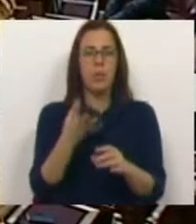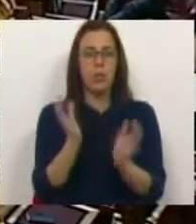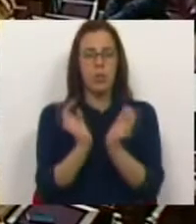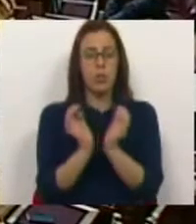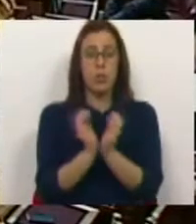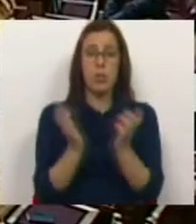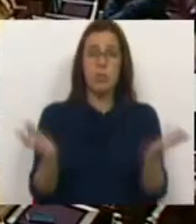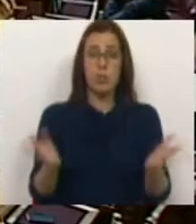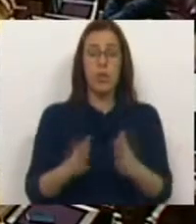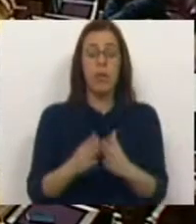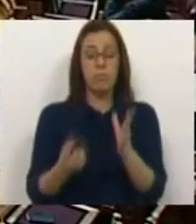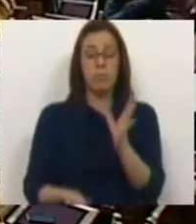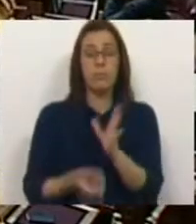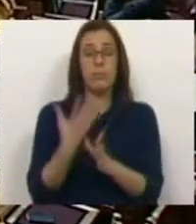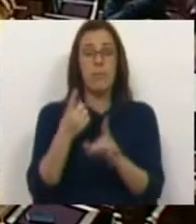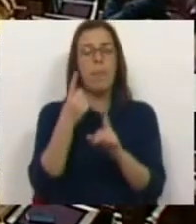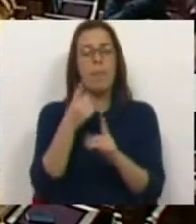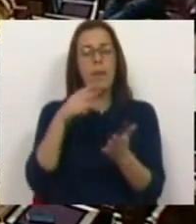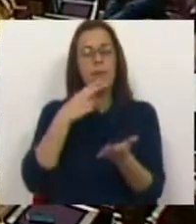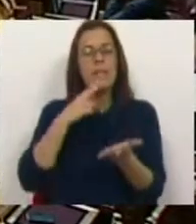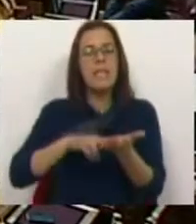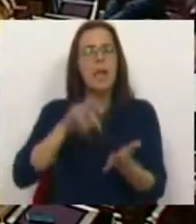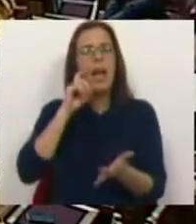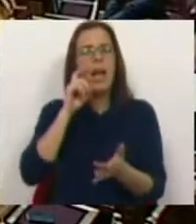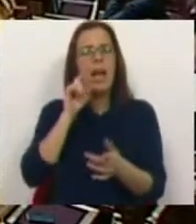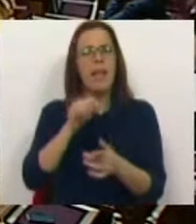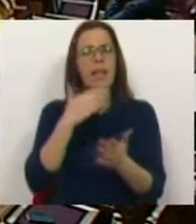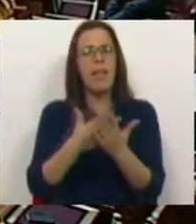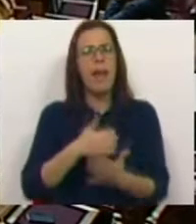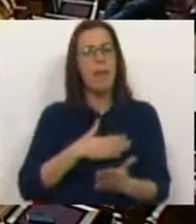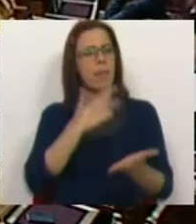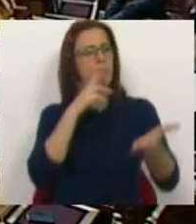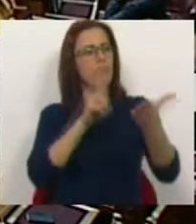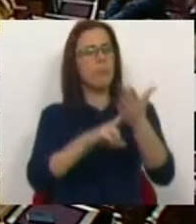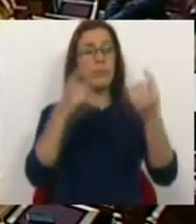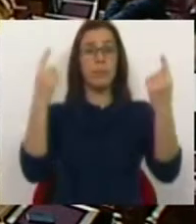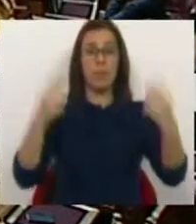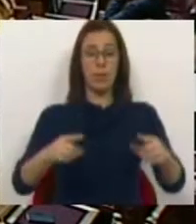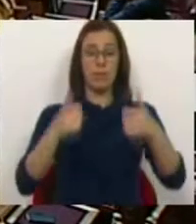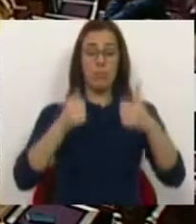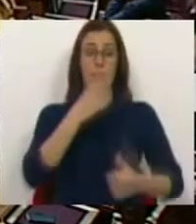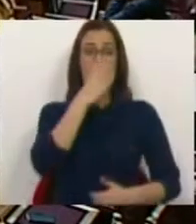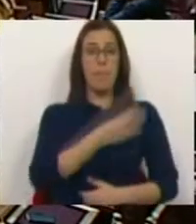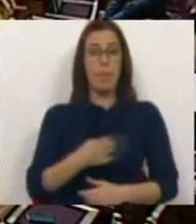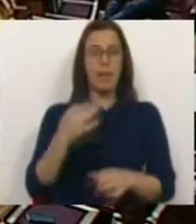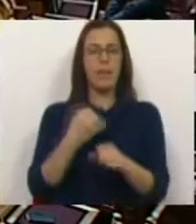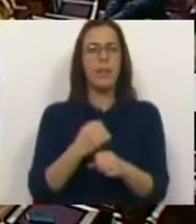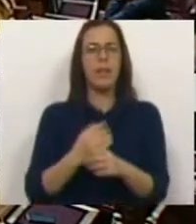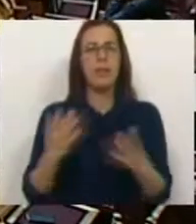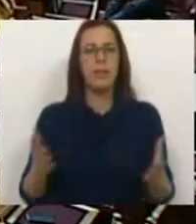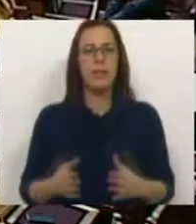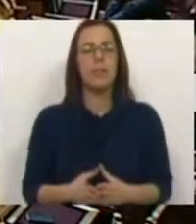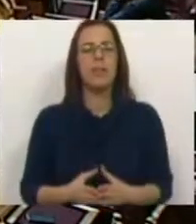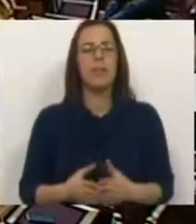e Segurança Social, a criação de um selo de garantia para as empresas que tenham boas práticas laborais.